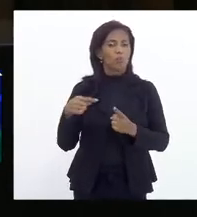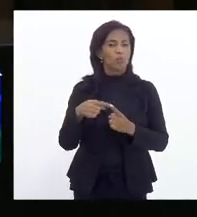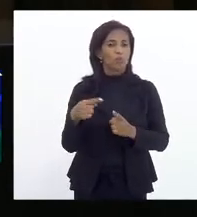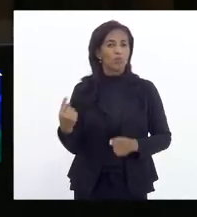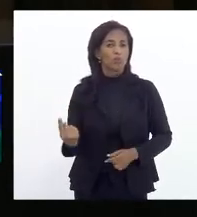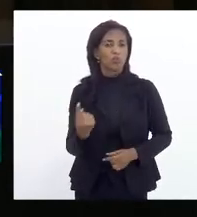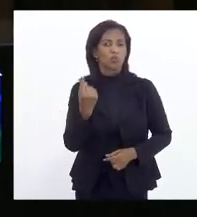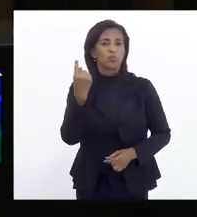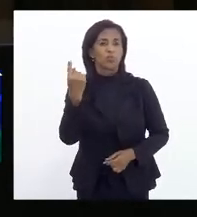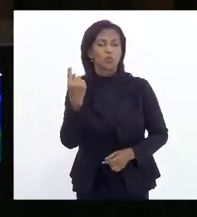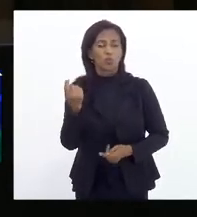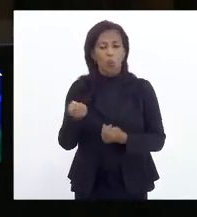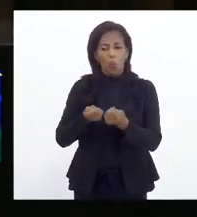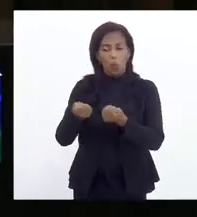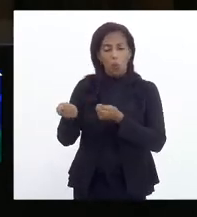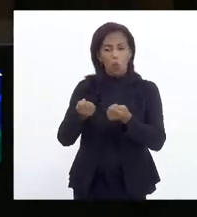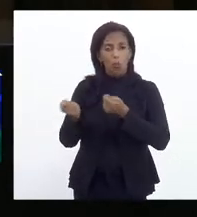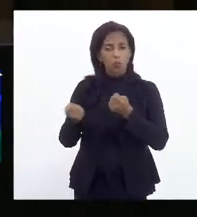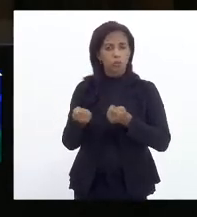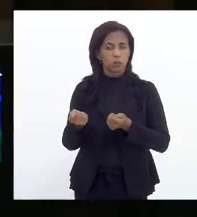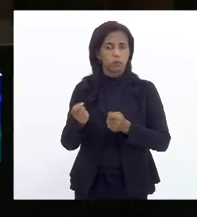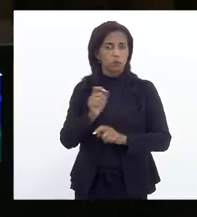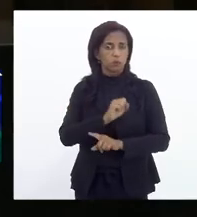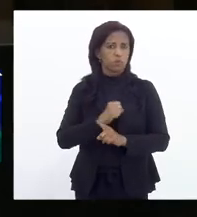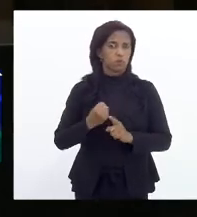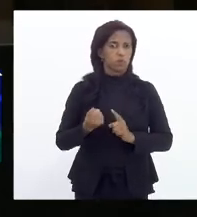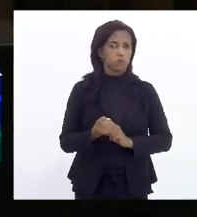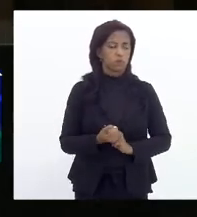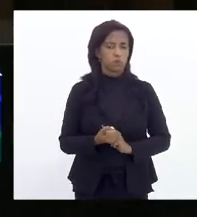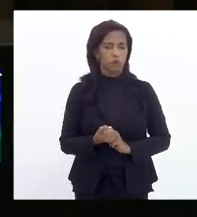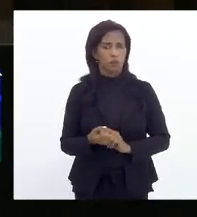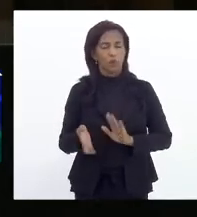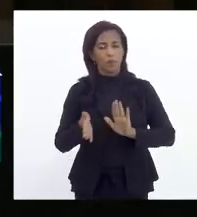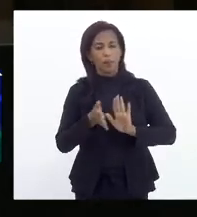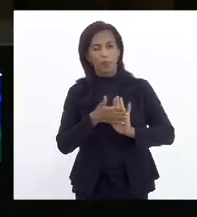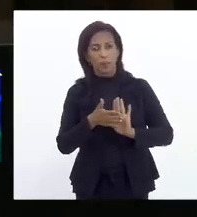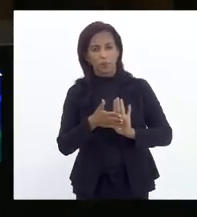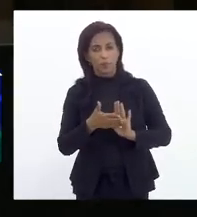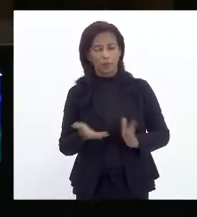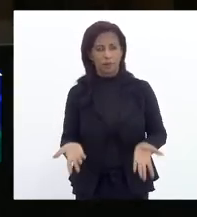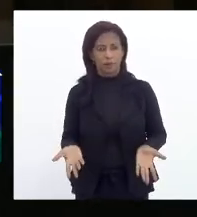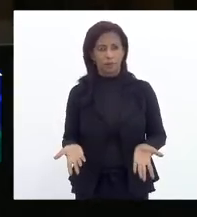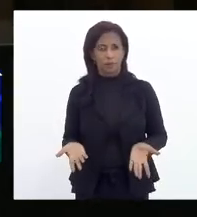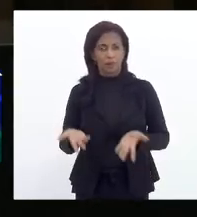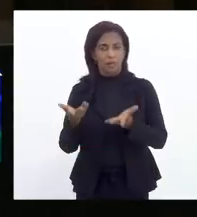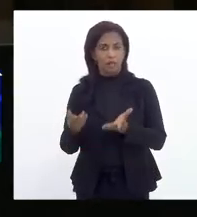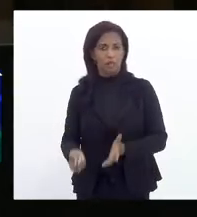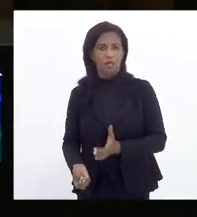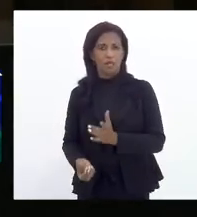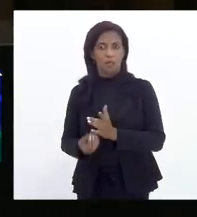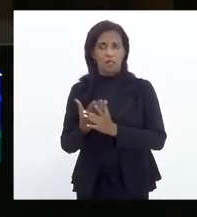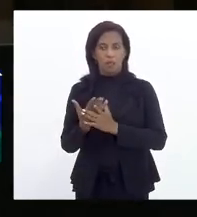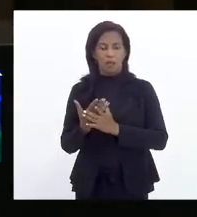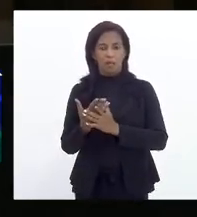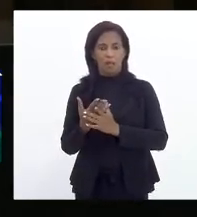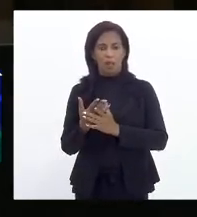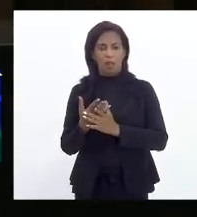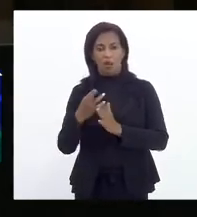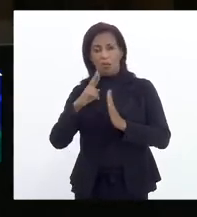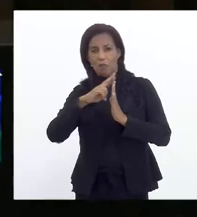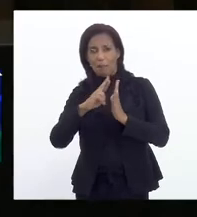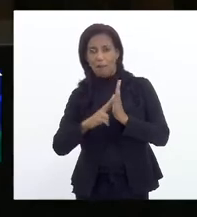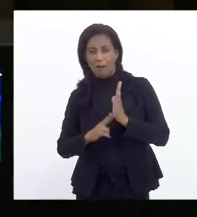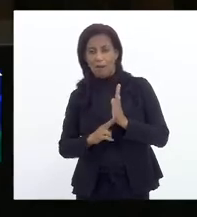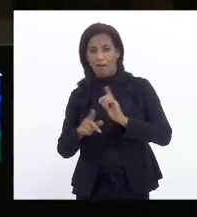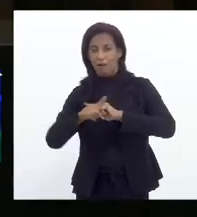de controle social. O propósito é criar uma regra não